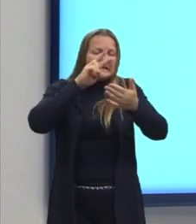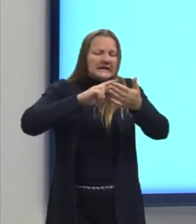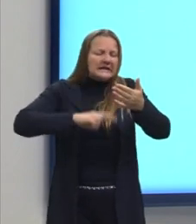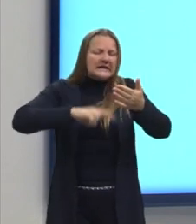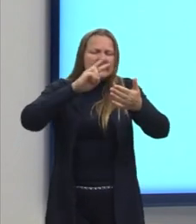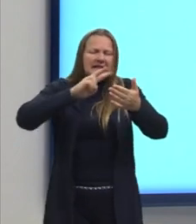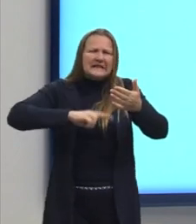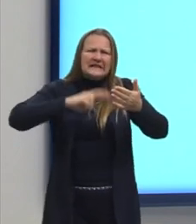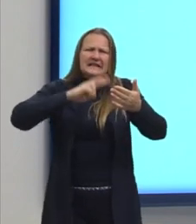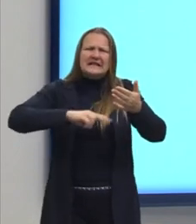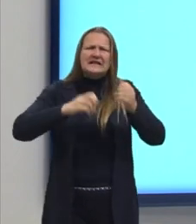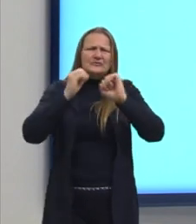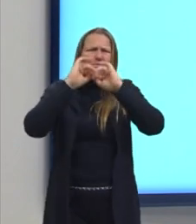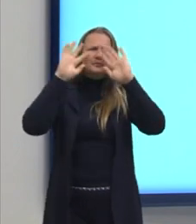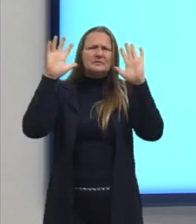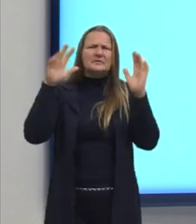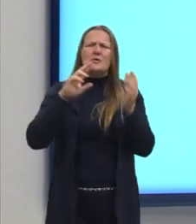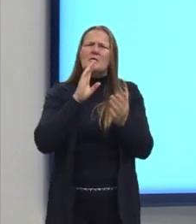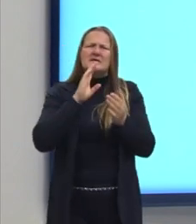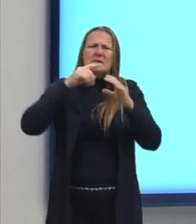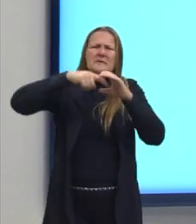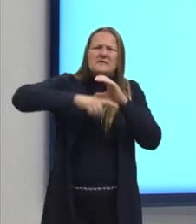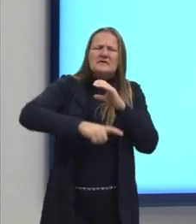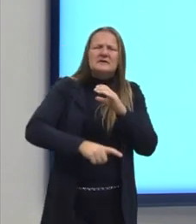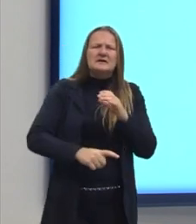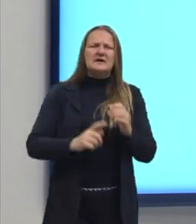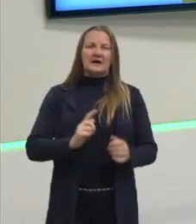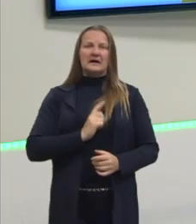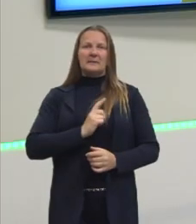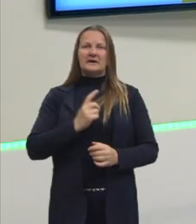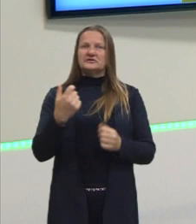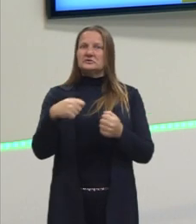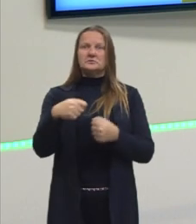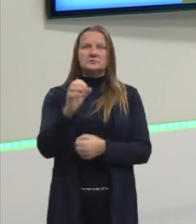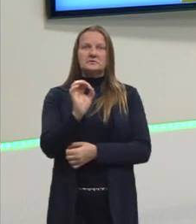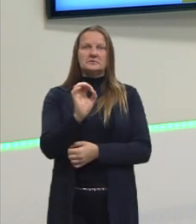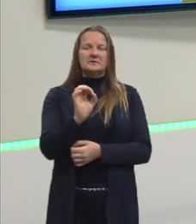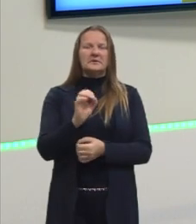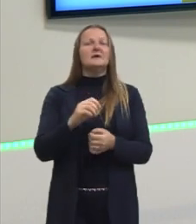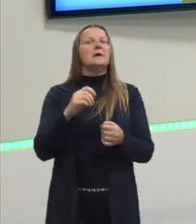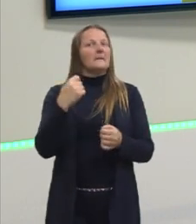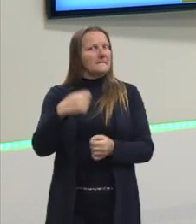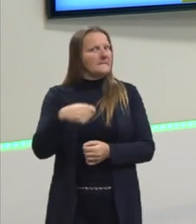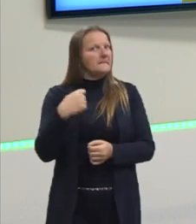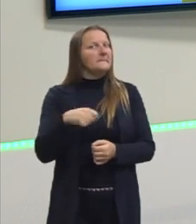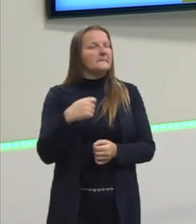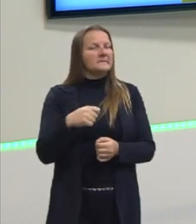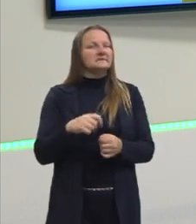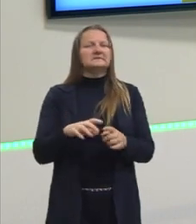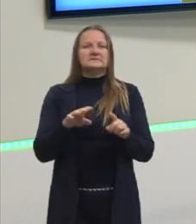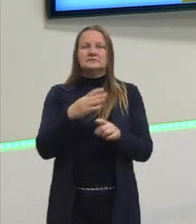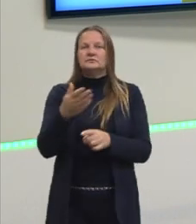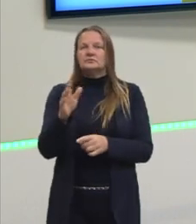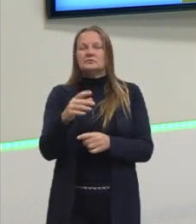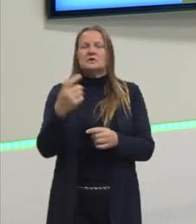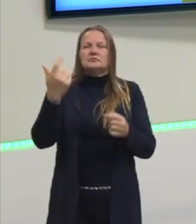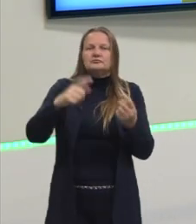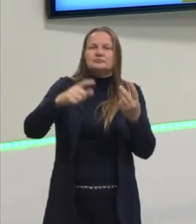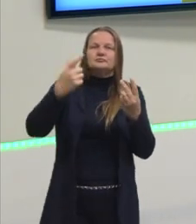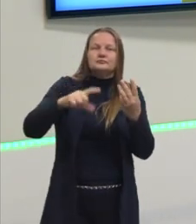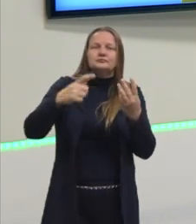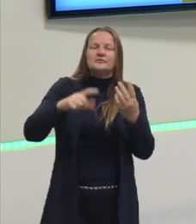Então, não é preciso estudar conteúdos gramaticais para a prova, tá? Tem muita gente que repete essa